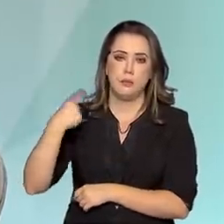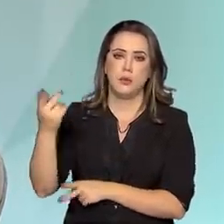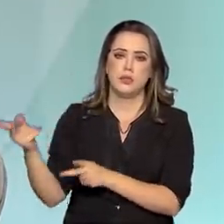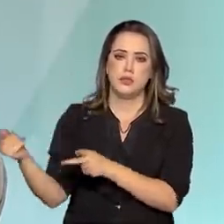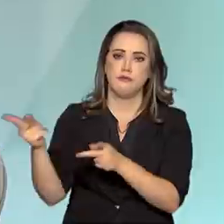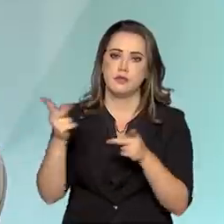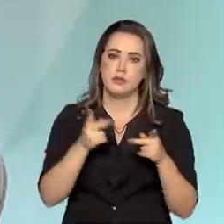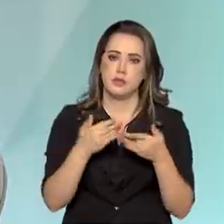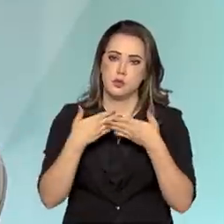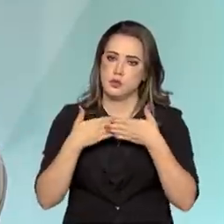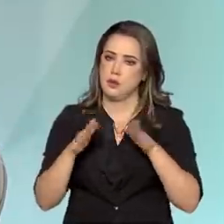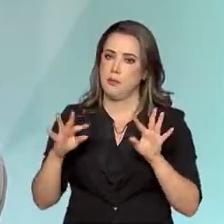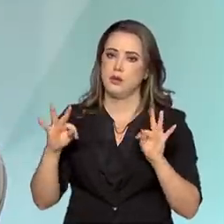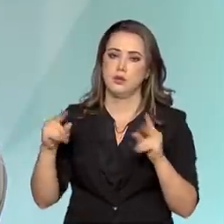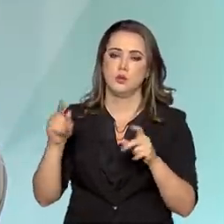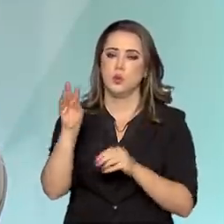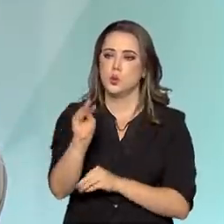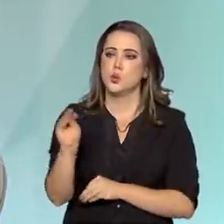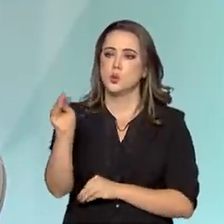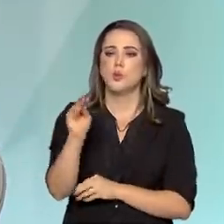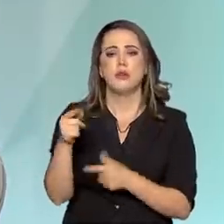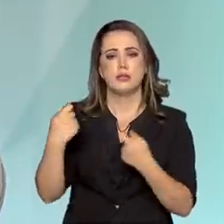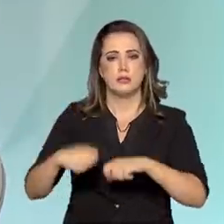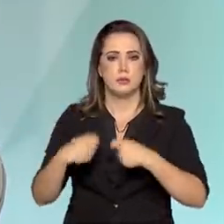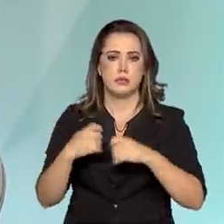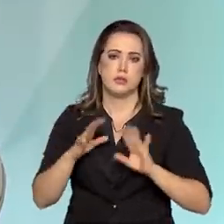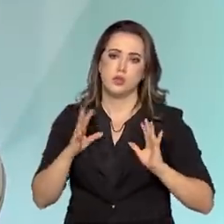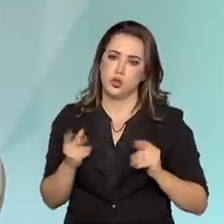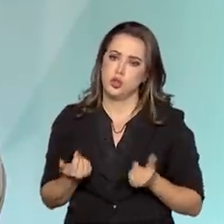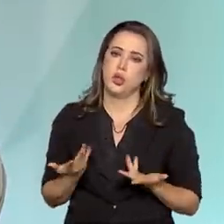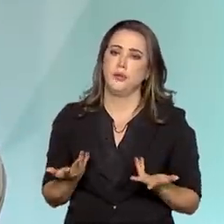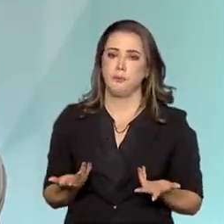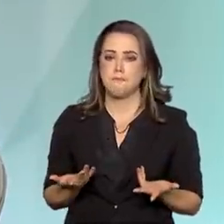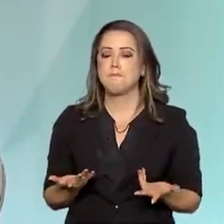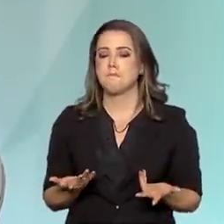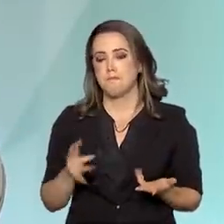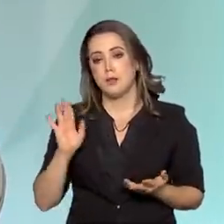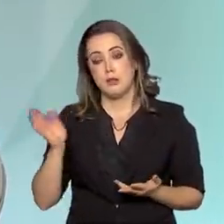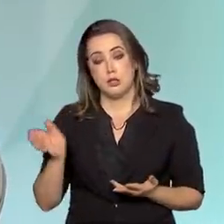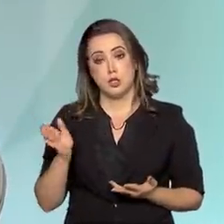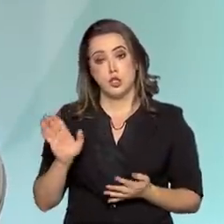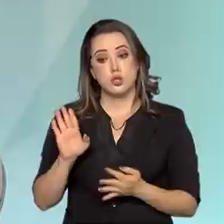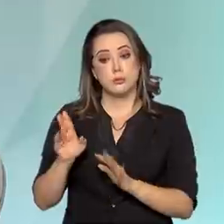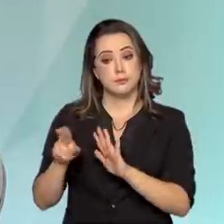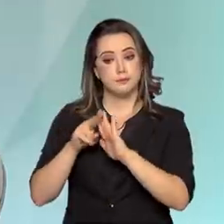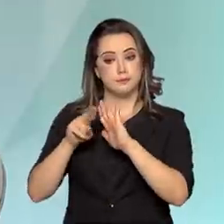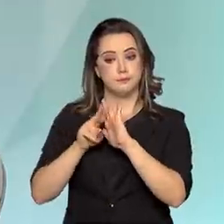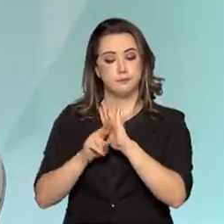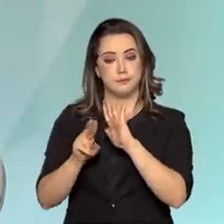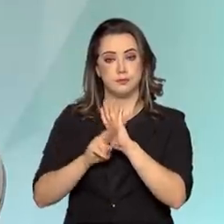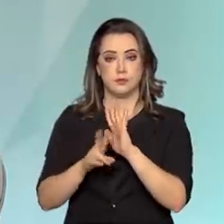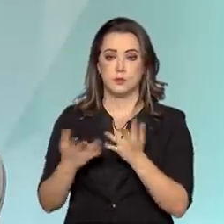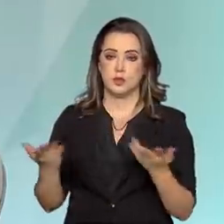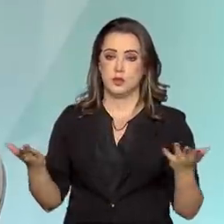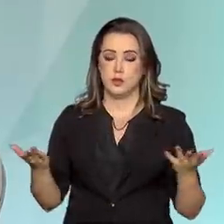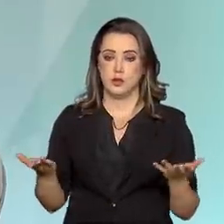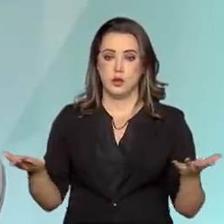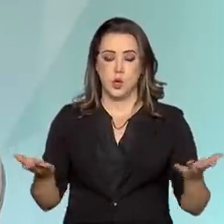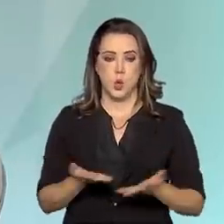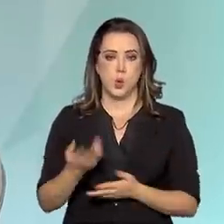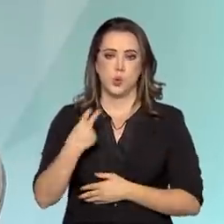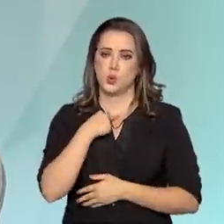visitações vão ser abertas com todos os cuidados sanitários que devem ser tomados. Então, isso já está previsto. Eu não vou aqui